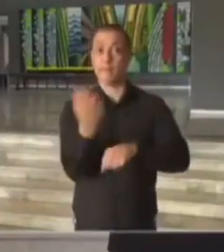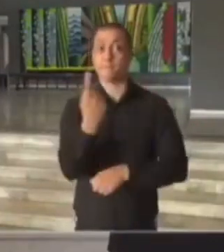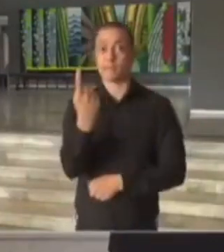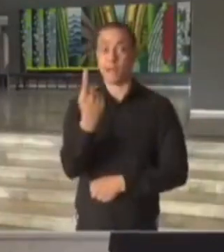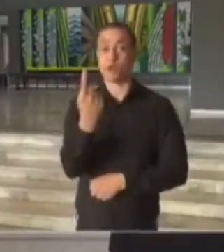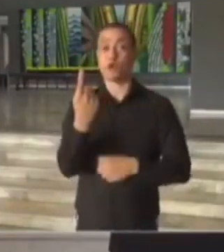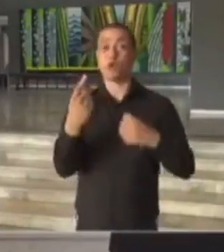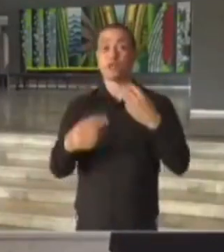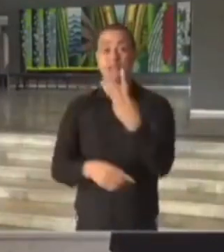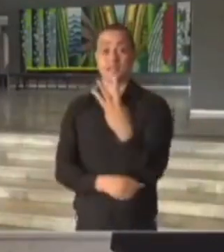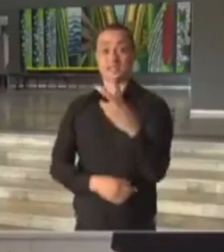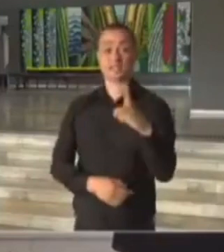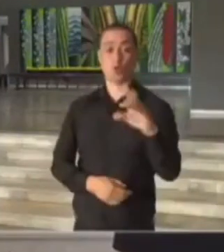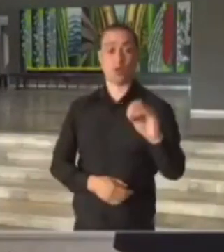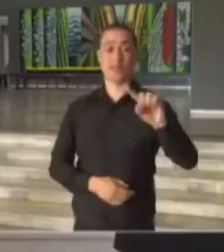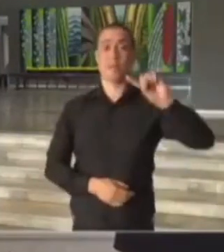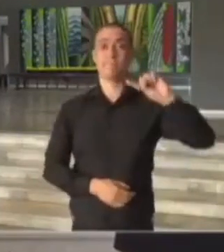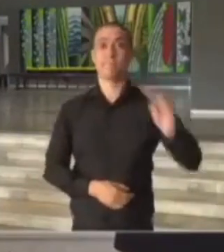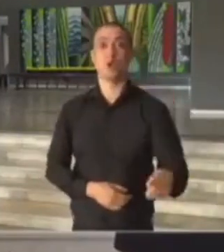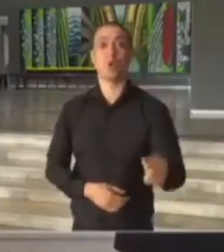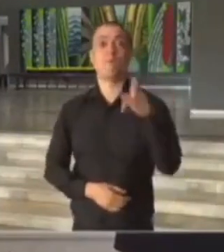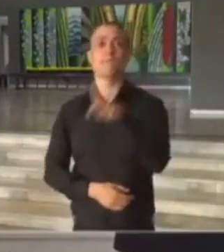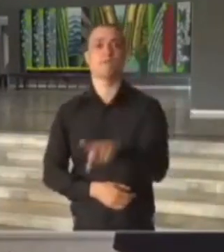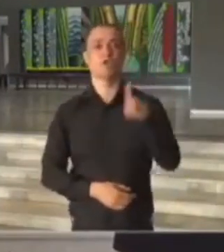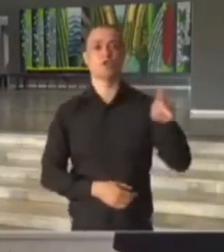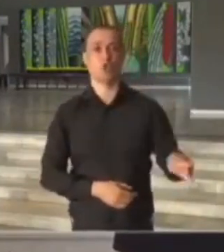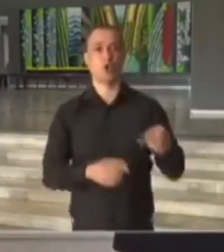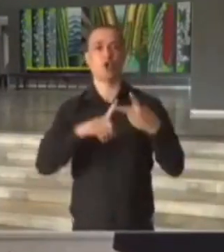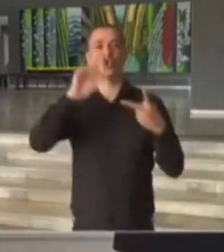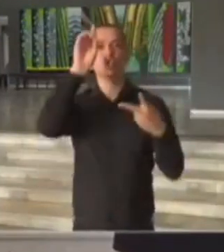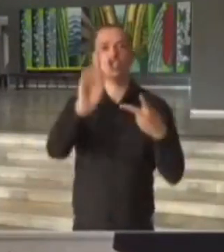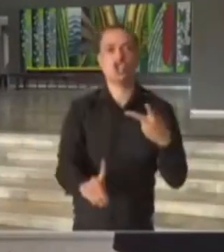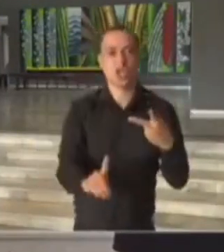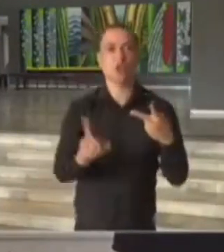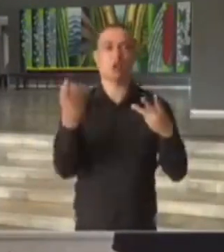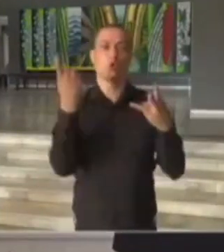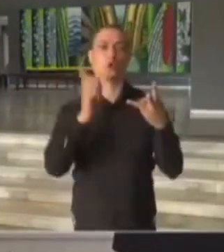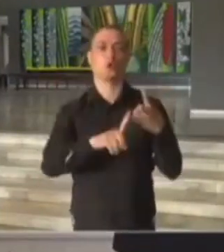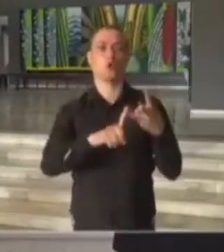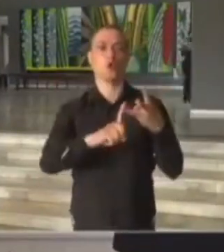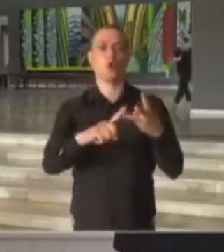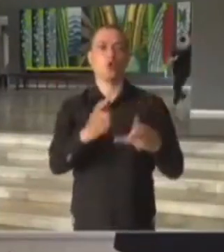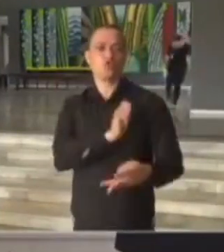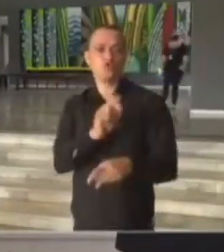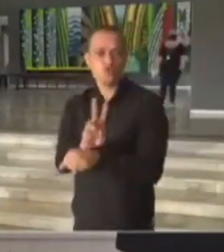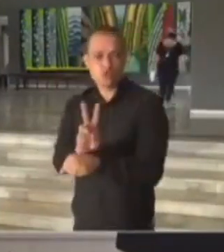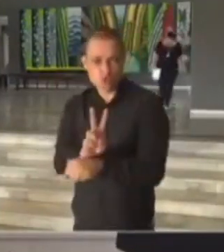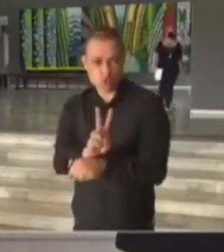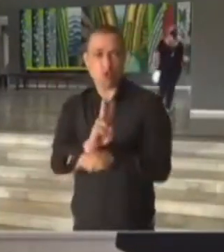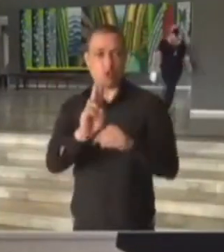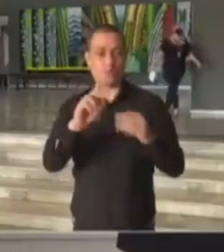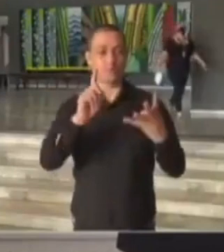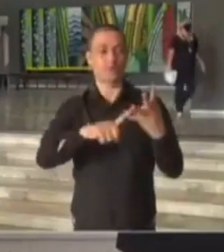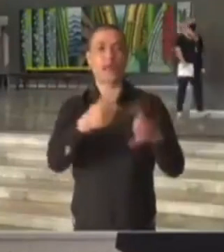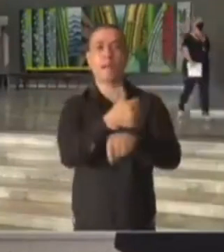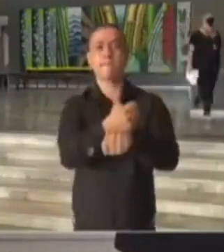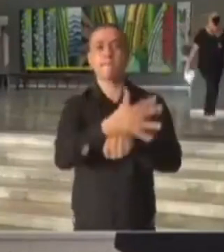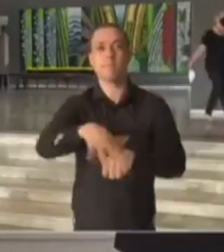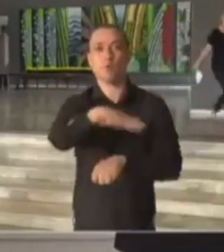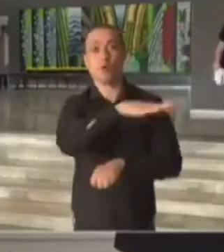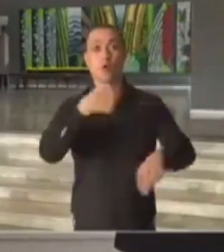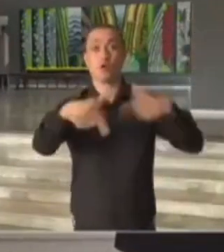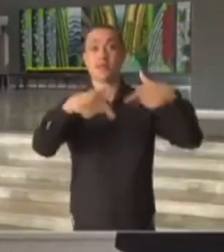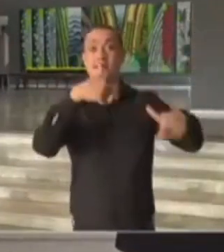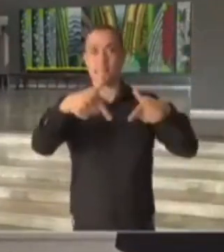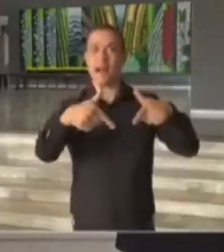350 mil professores, diretores de escolas, inspetores de alunos e profissionais que